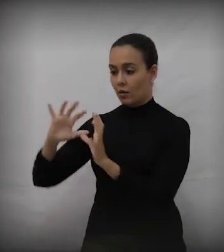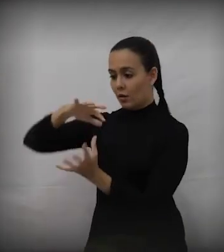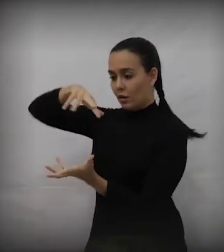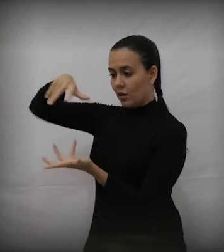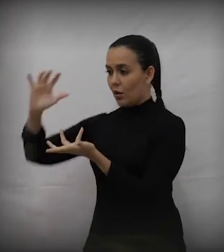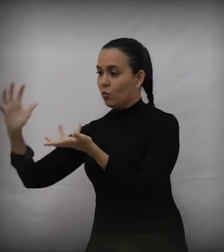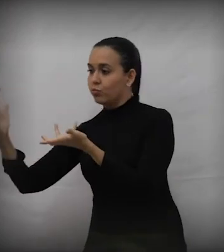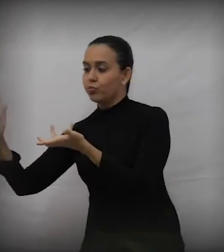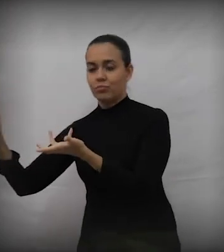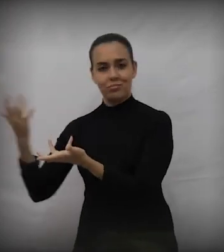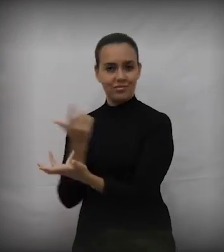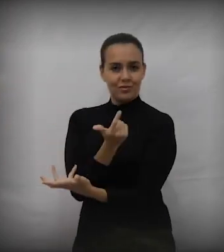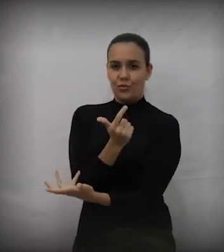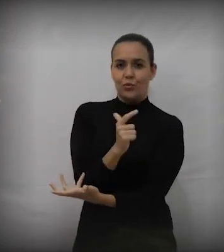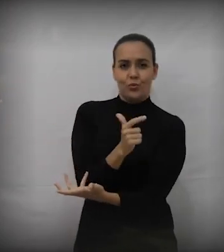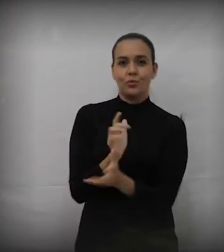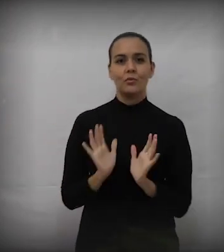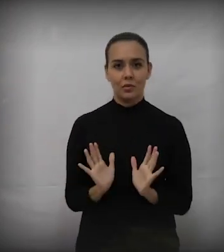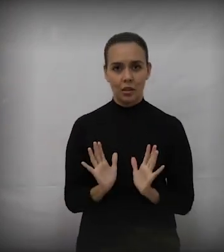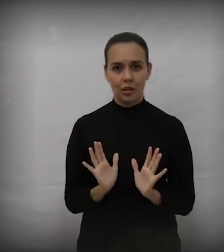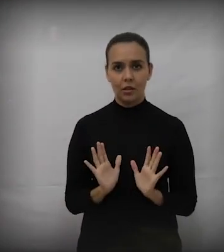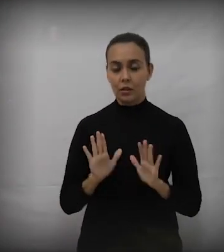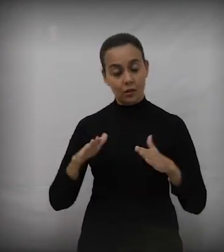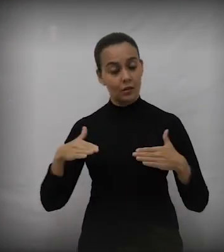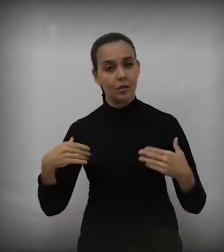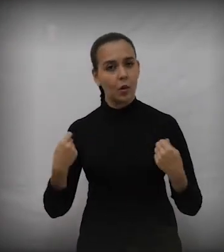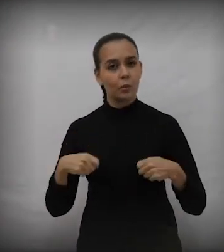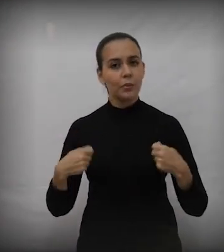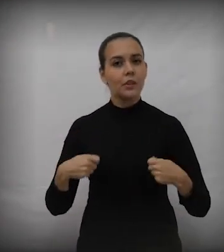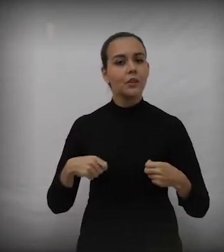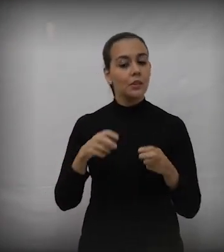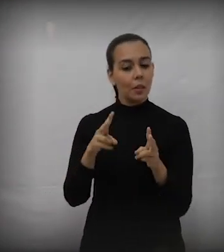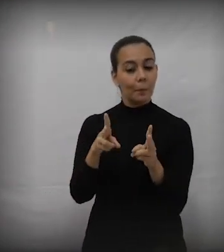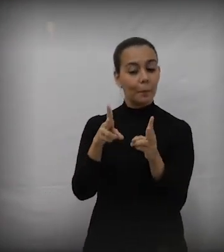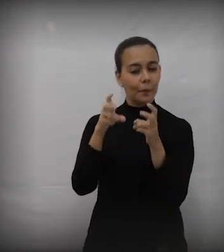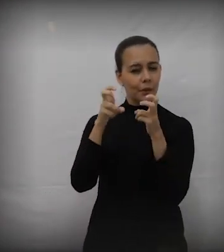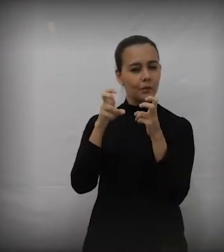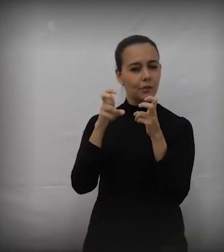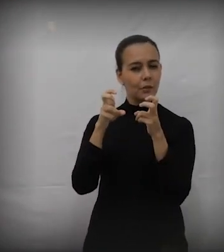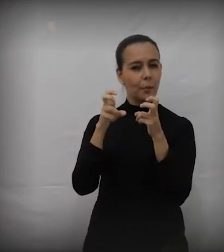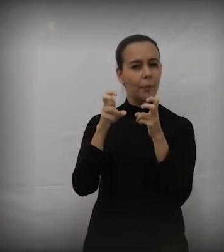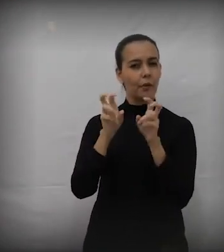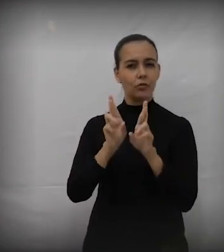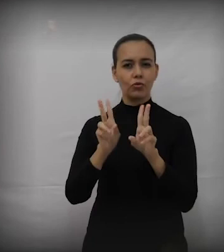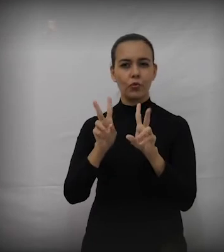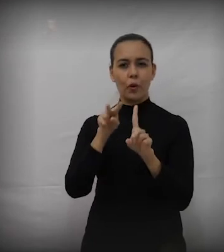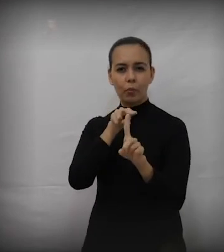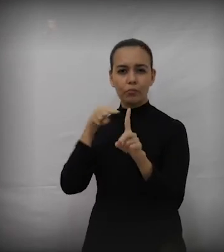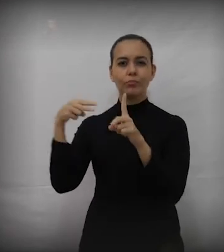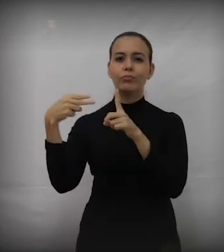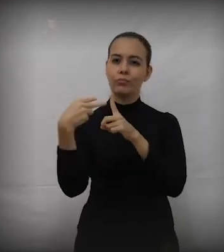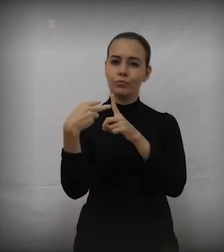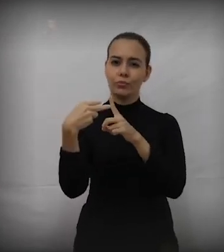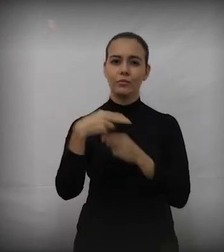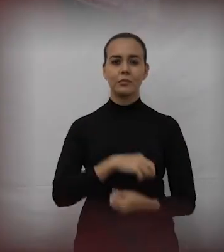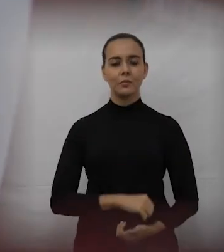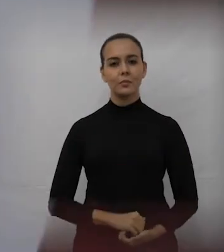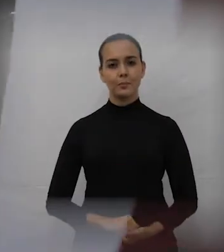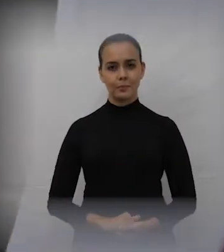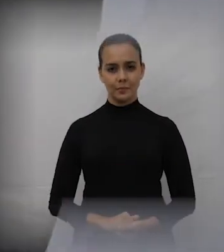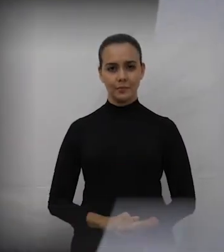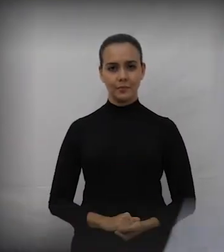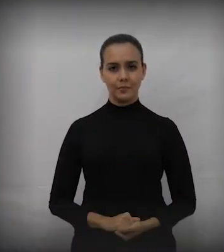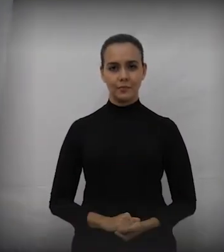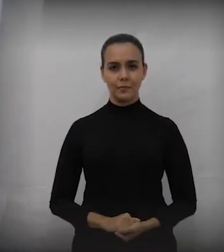A história, como conhecimento, o estudo da história, abre o caminho à verdade